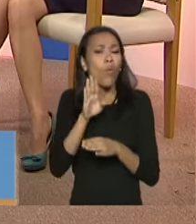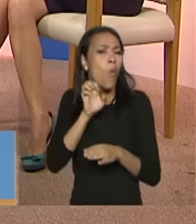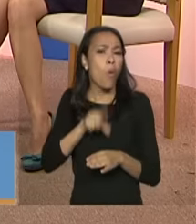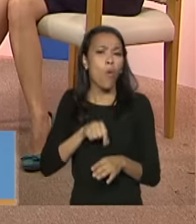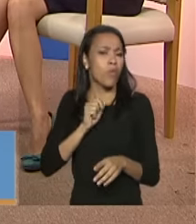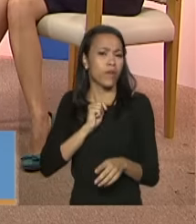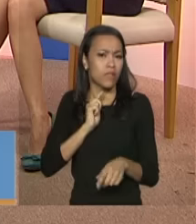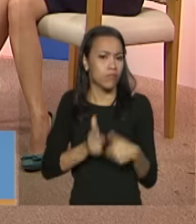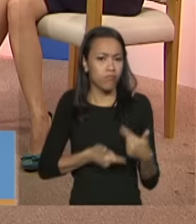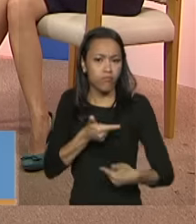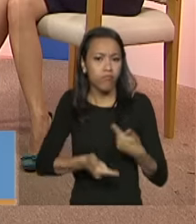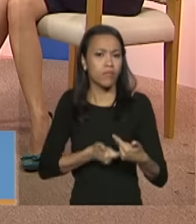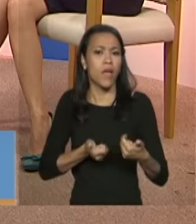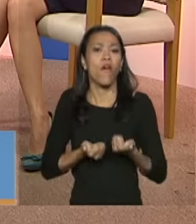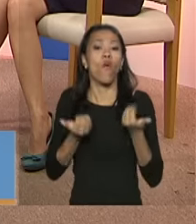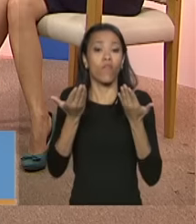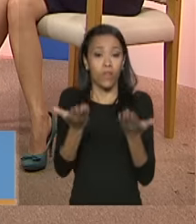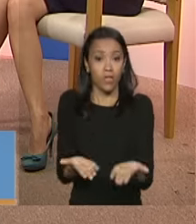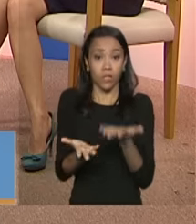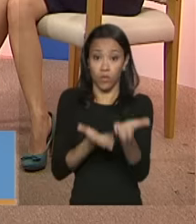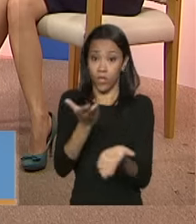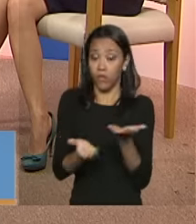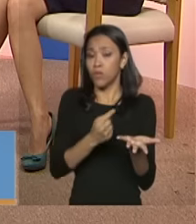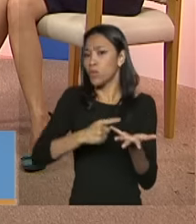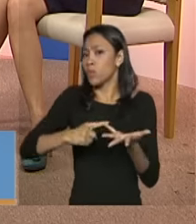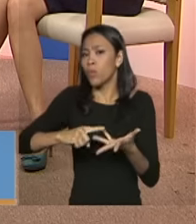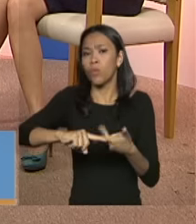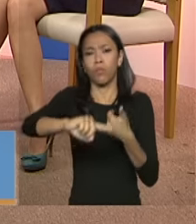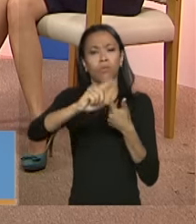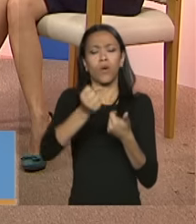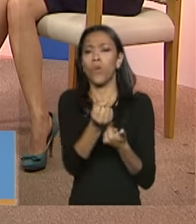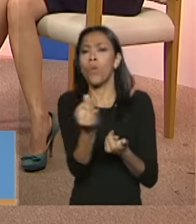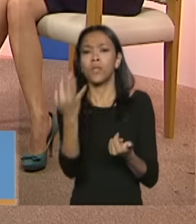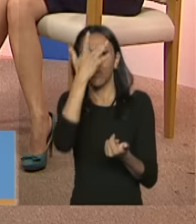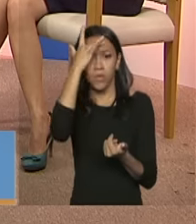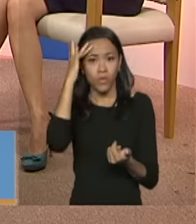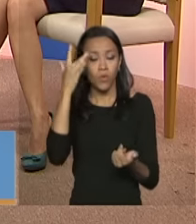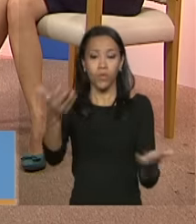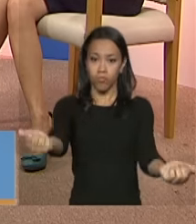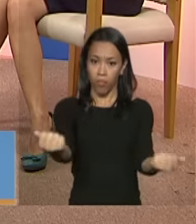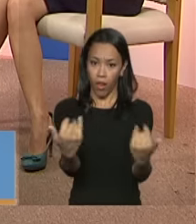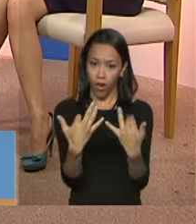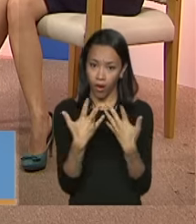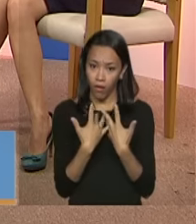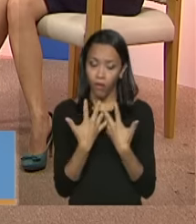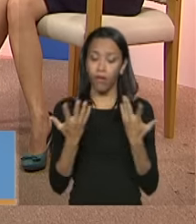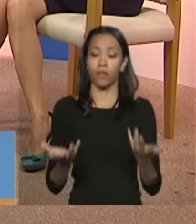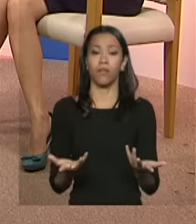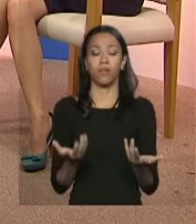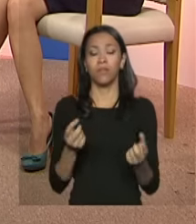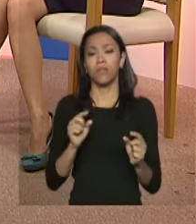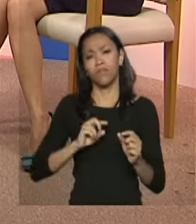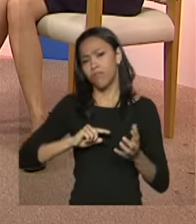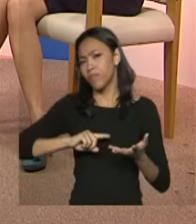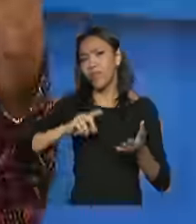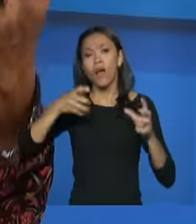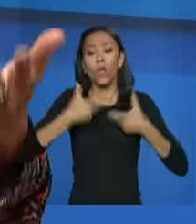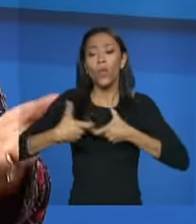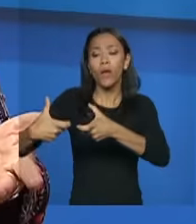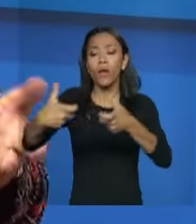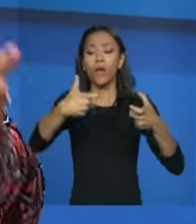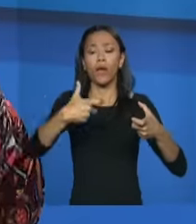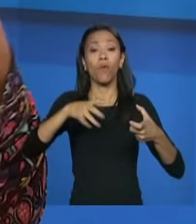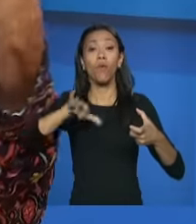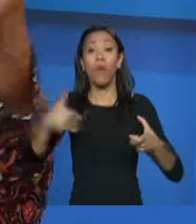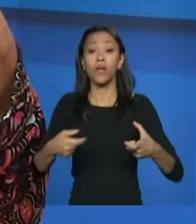serviço as modalidades de atendimento a quantidade de pessoas que vão ser acolhidas na região quais os municípios que tem a maior